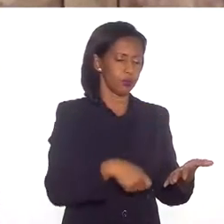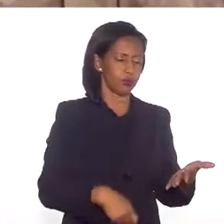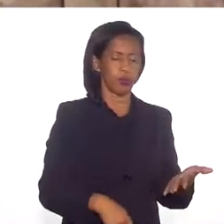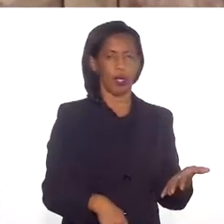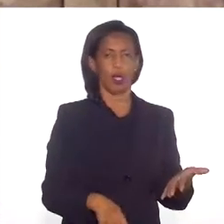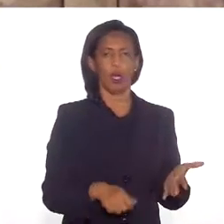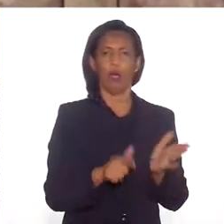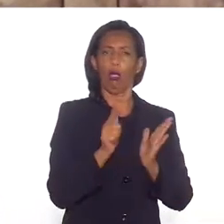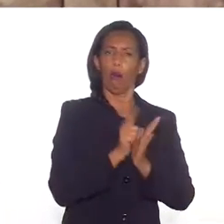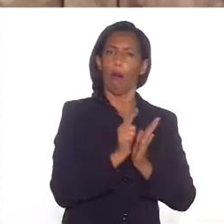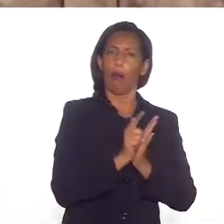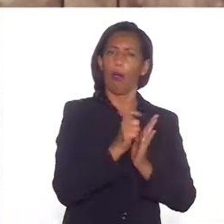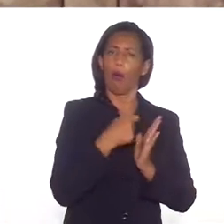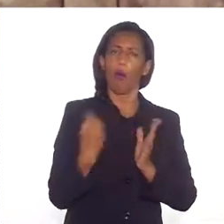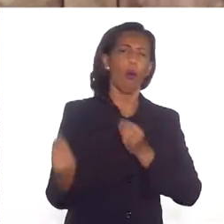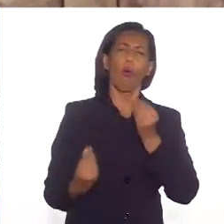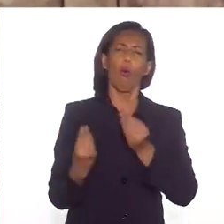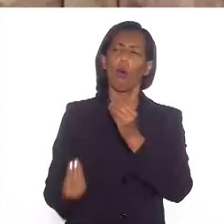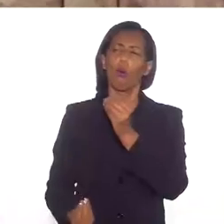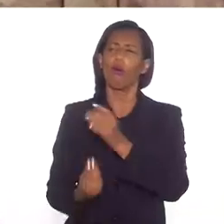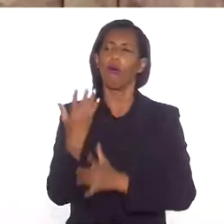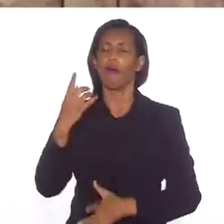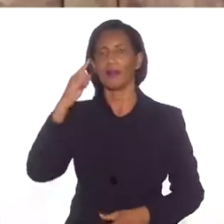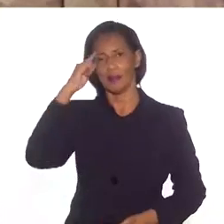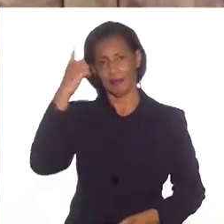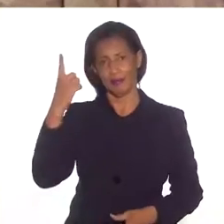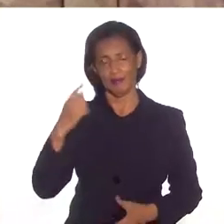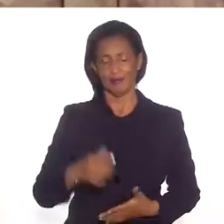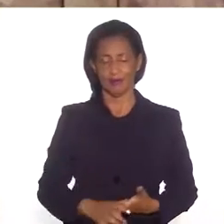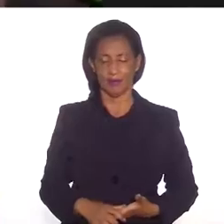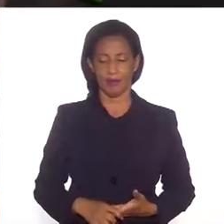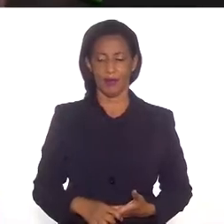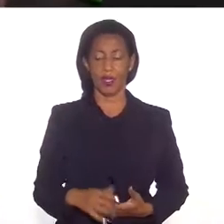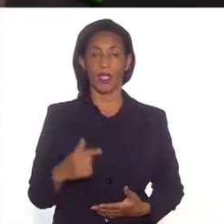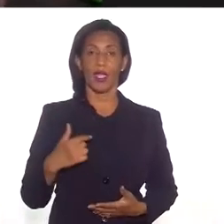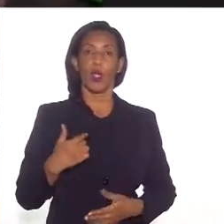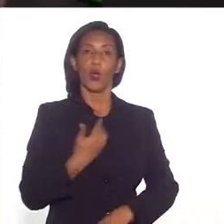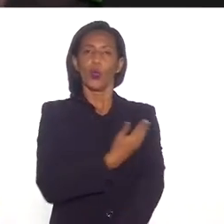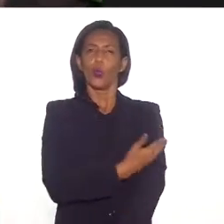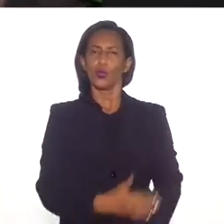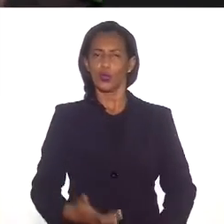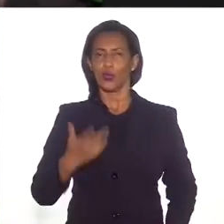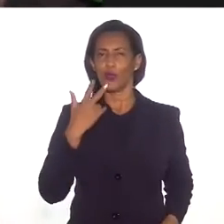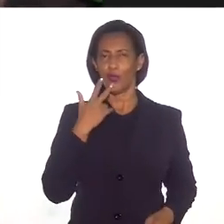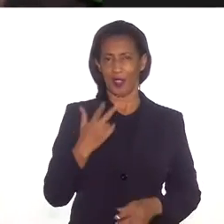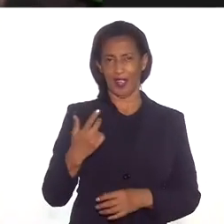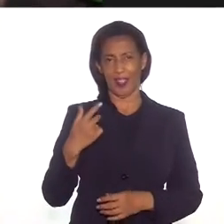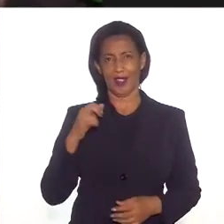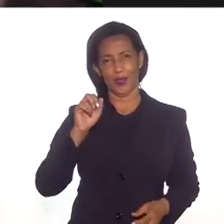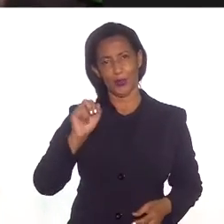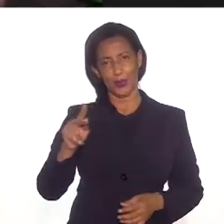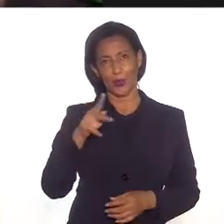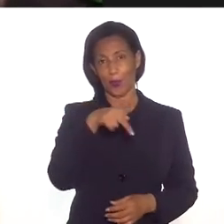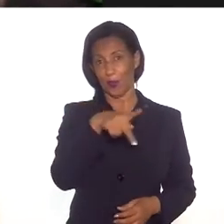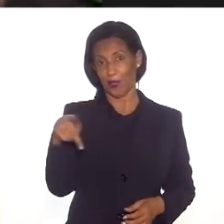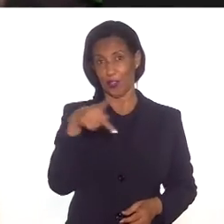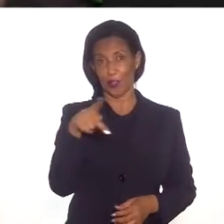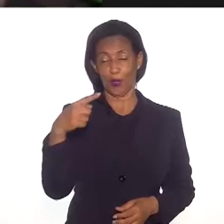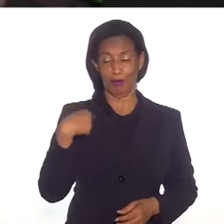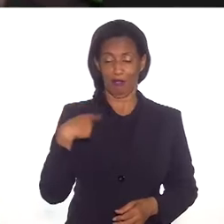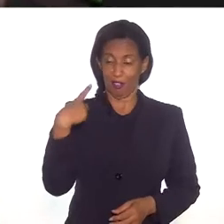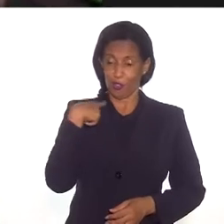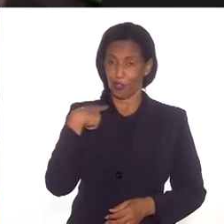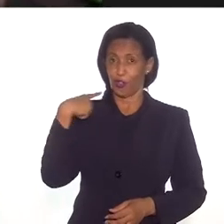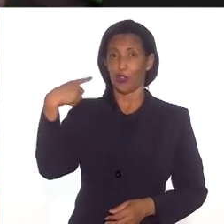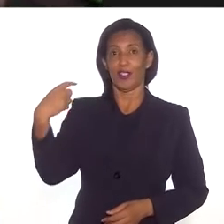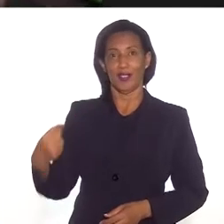isso no papel. Como é que surgiu essa ideia? Costumo dizer que eu sou professor por escolha,